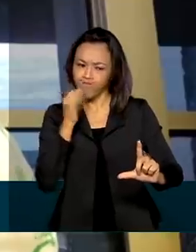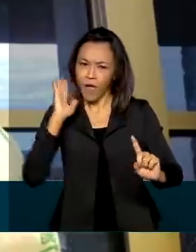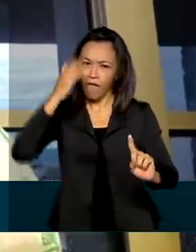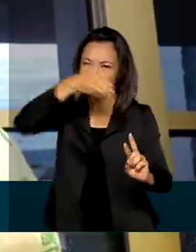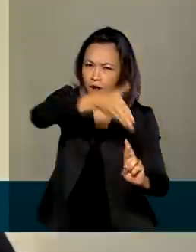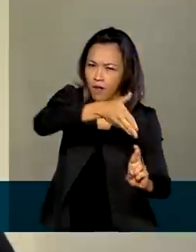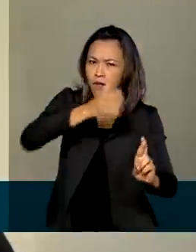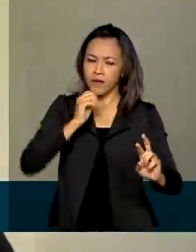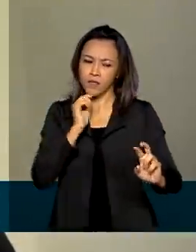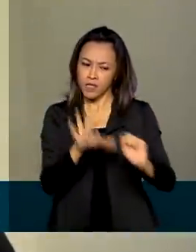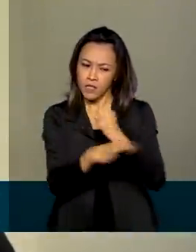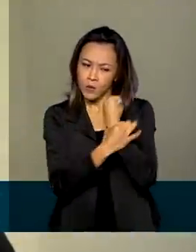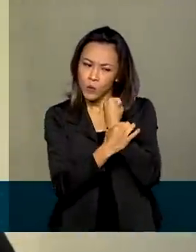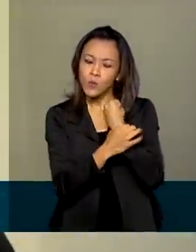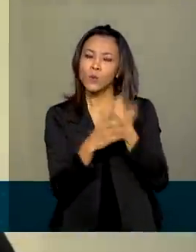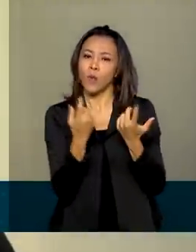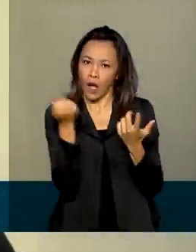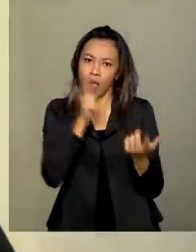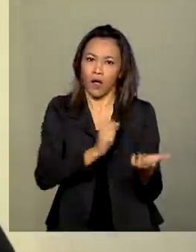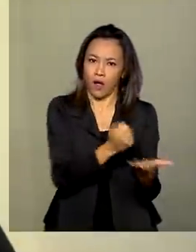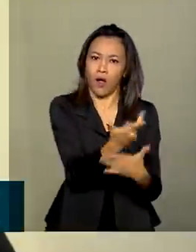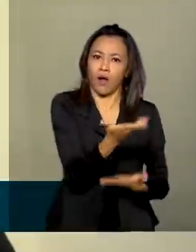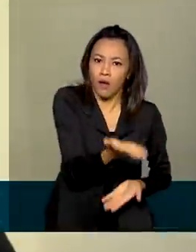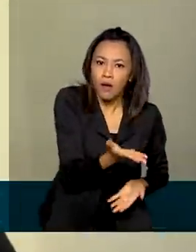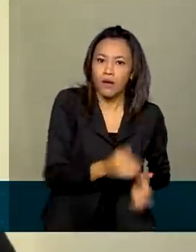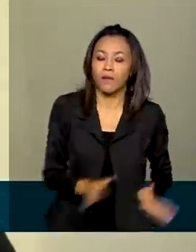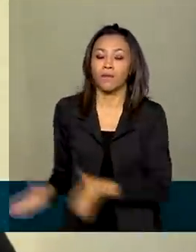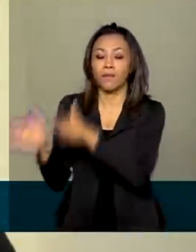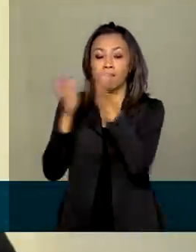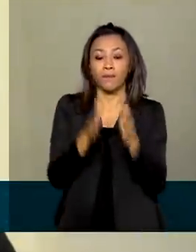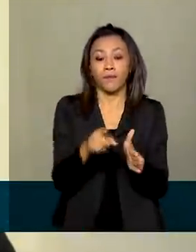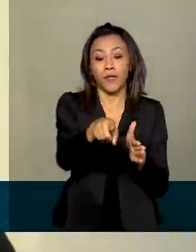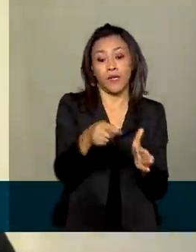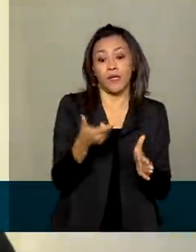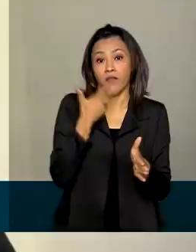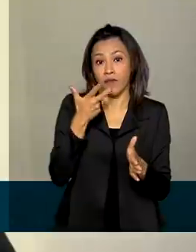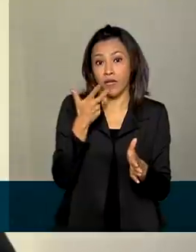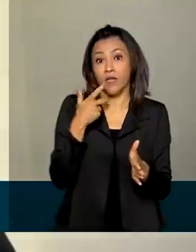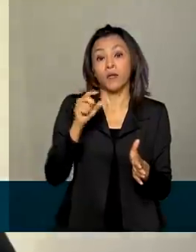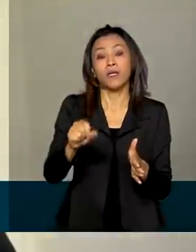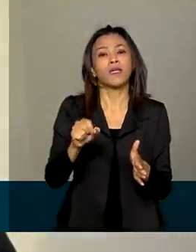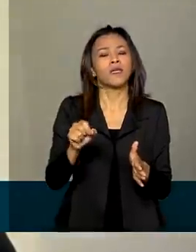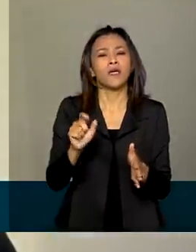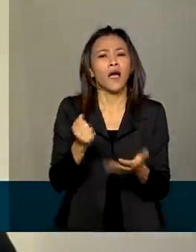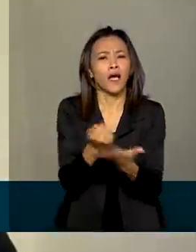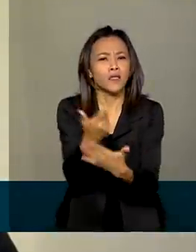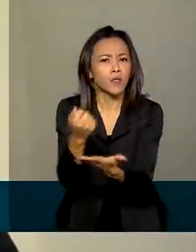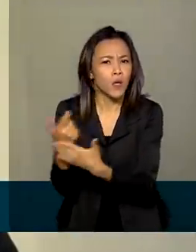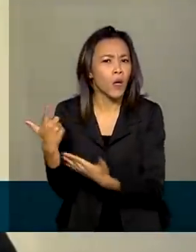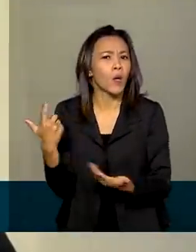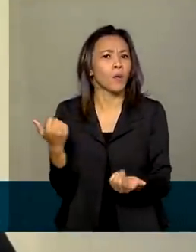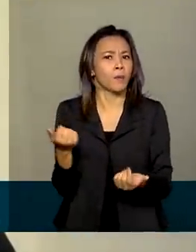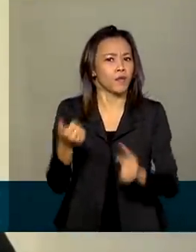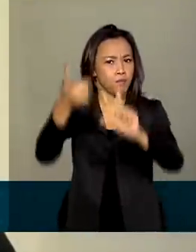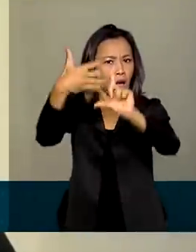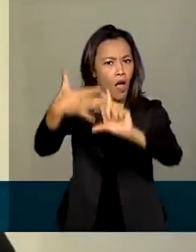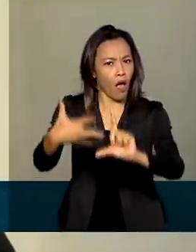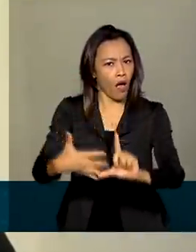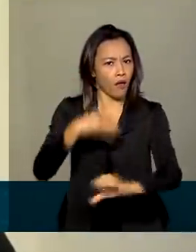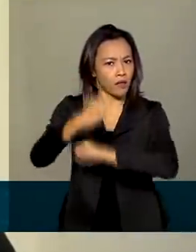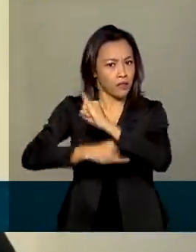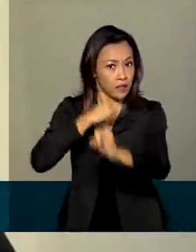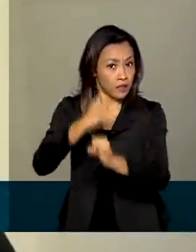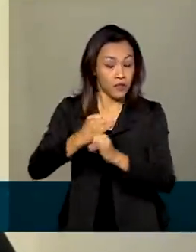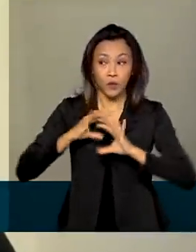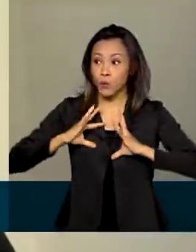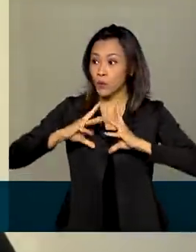sejam seguros. Por mais que o e-commerce venha crescendo bastante, por mais que as compras hoje estão sendo